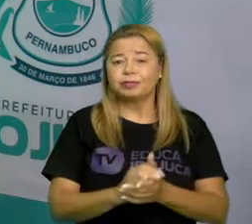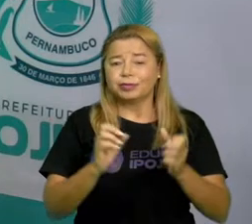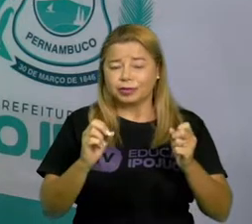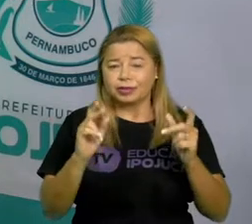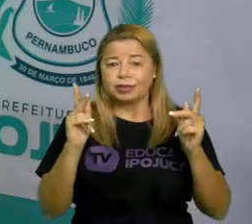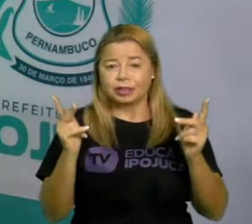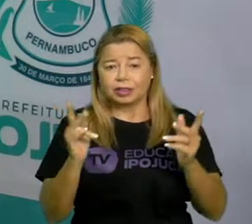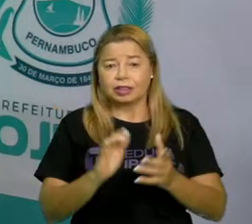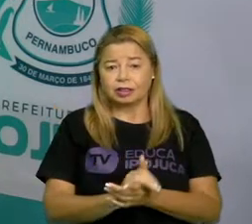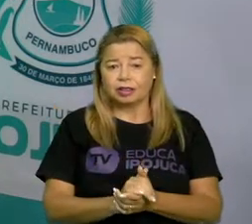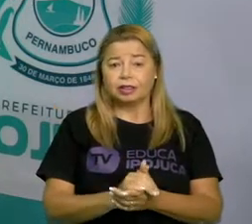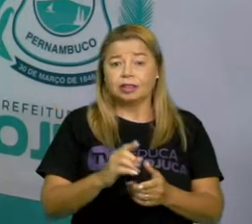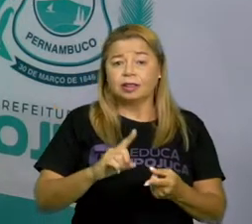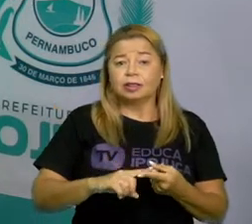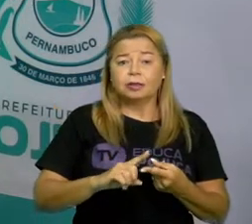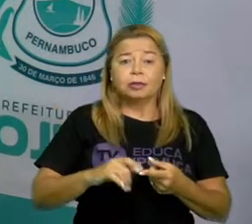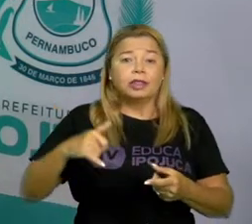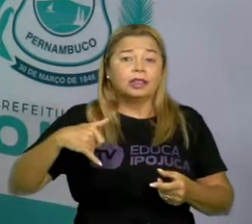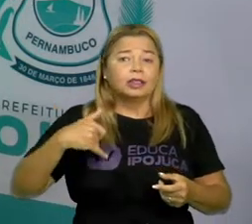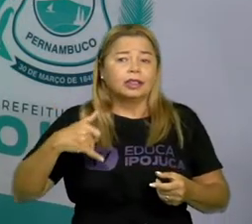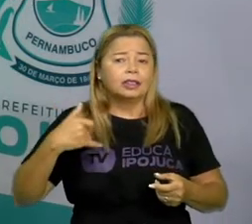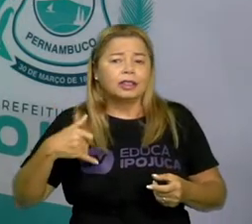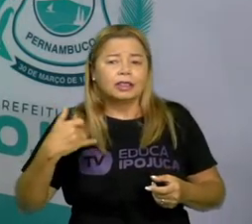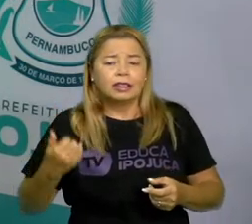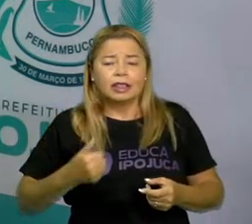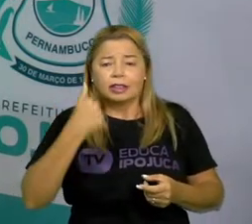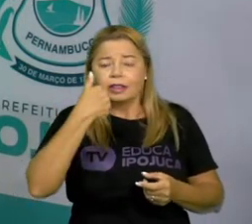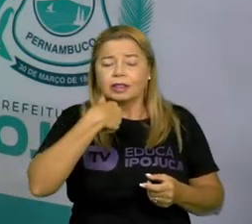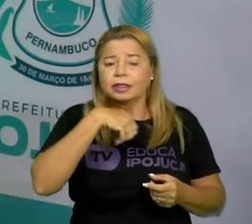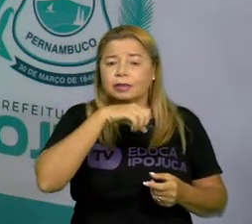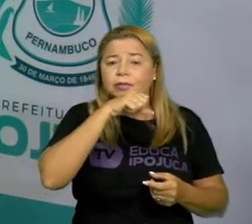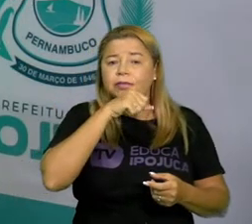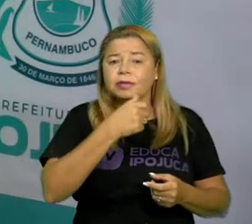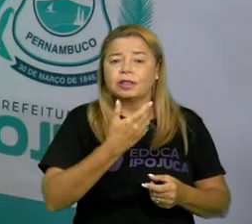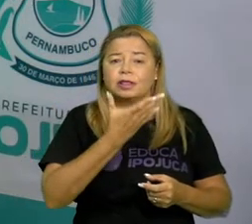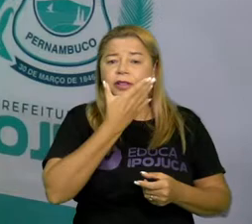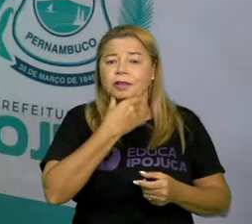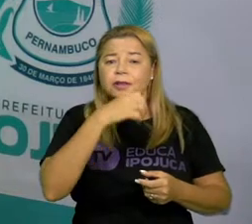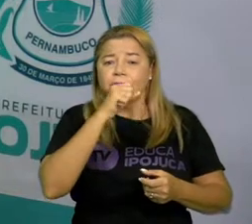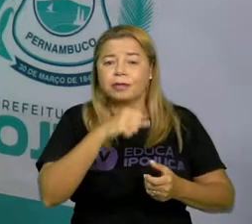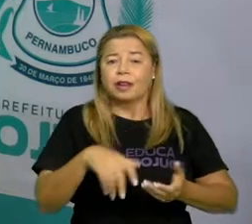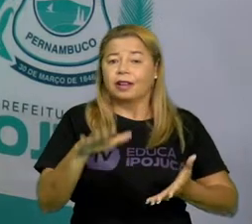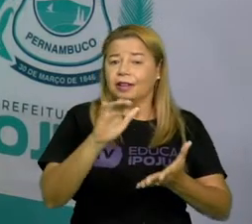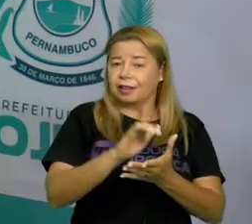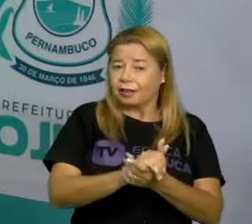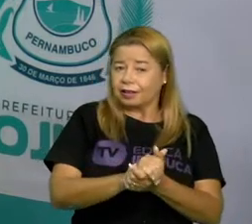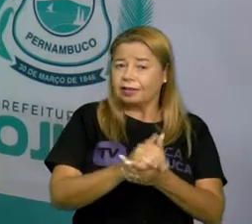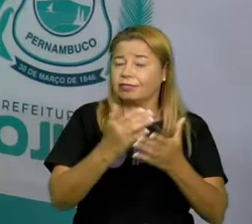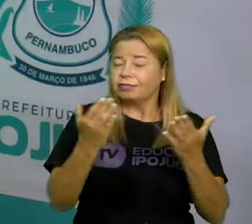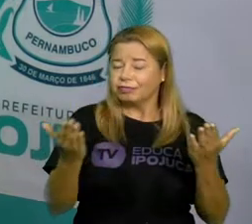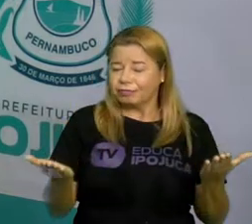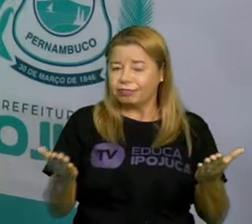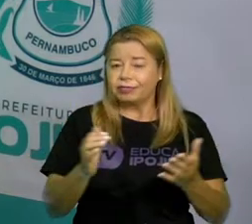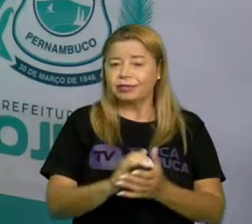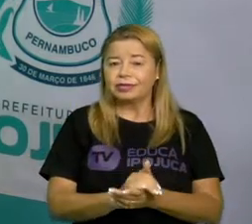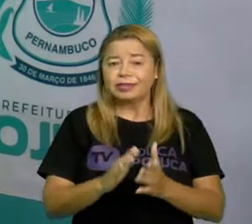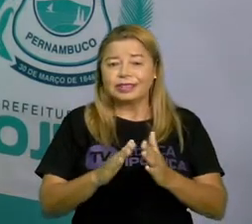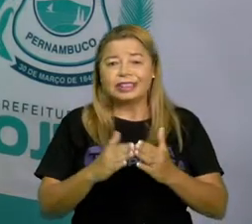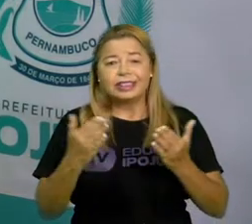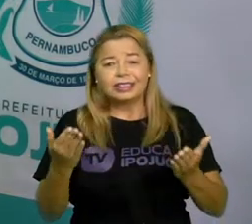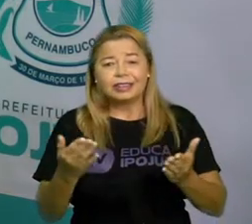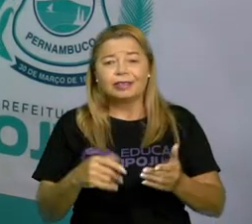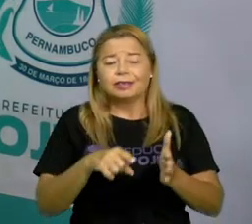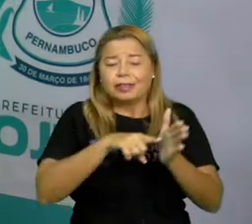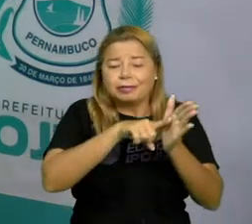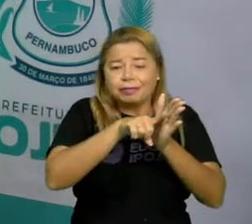A idade que os pais se casaram, quem nasceu primeiro, tá certo? Então, faz essa pesquisa aí com a